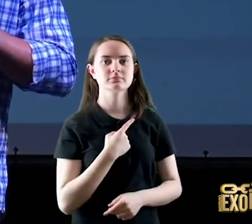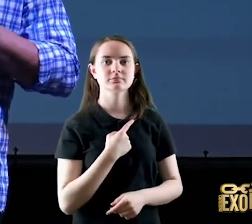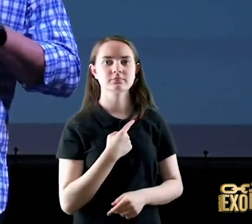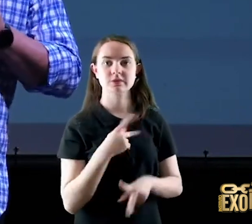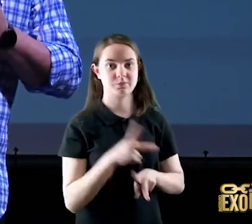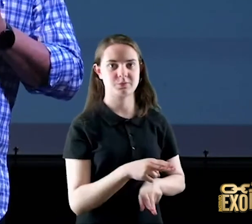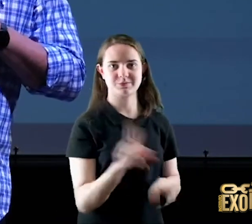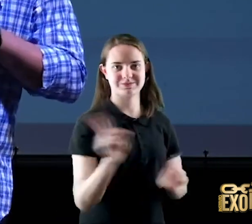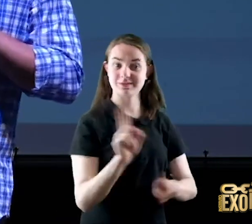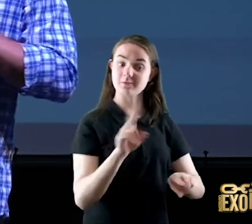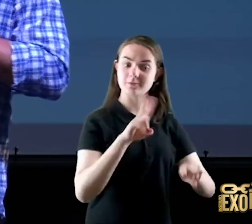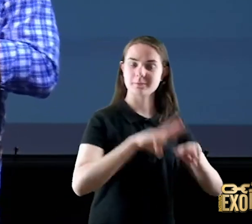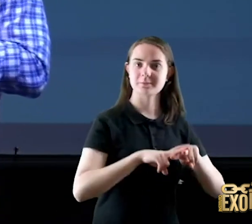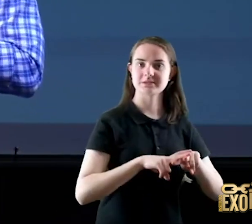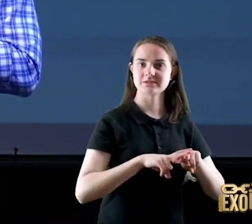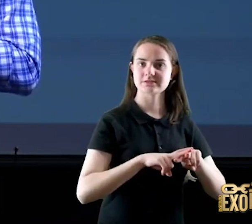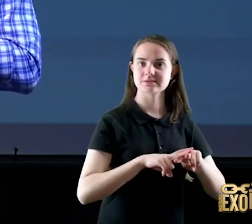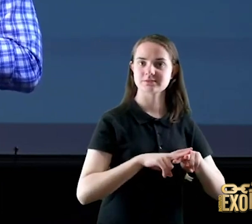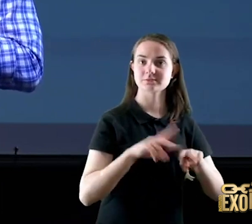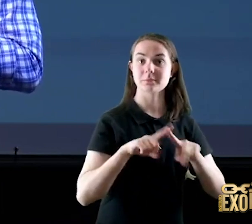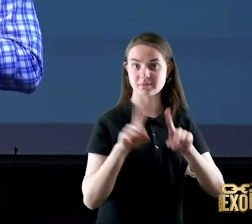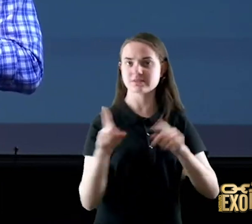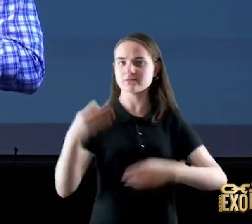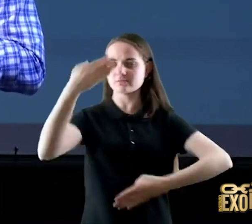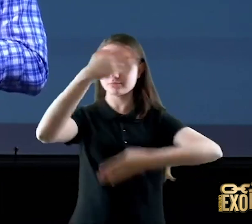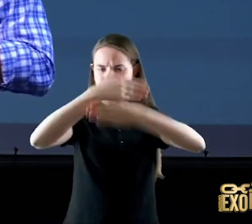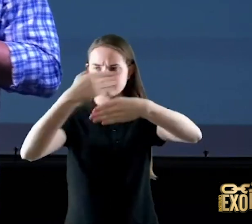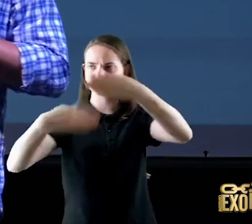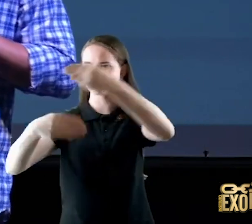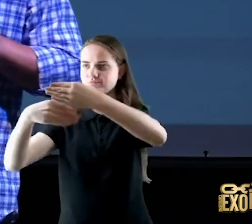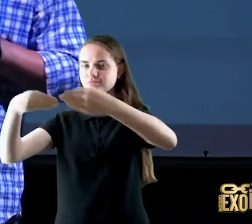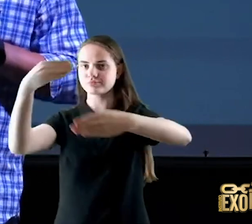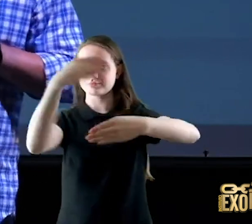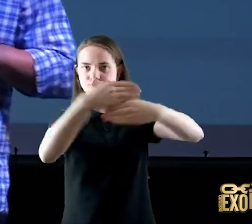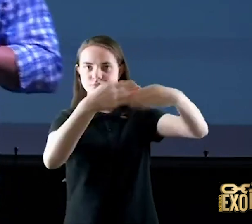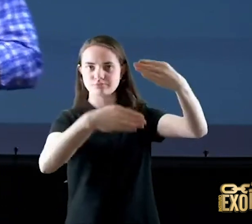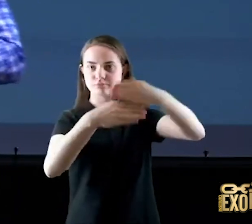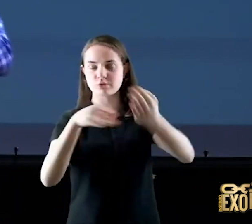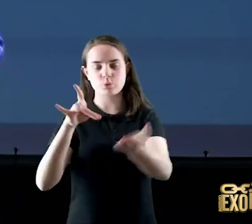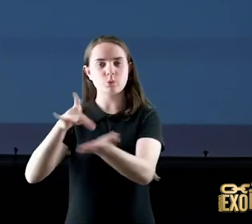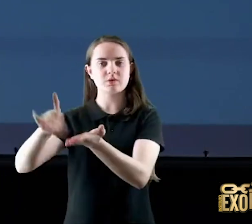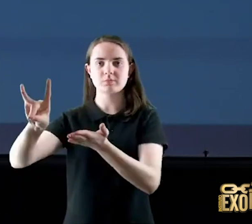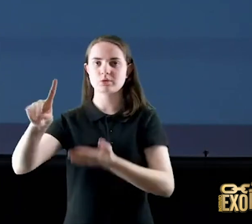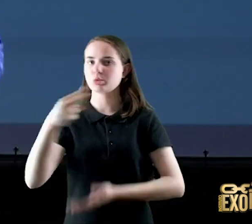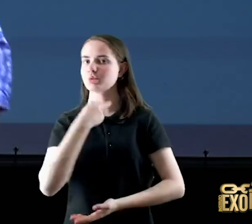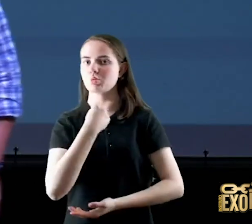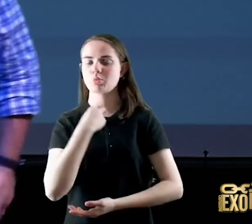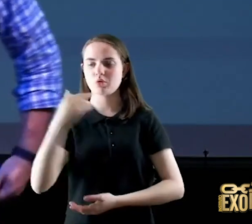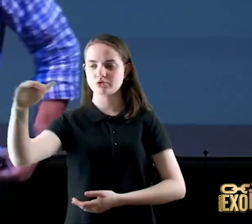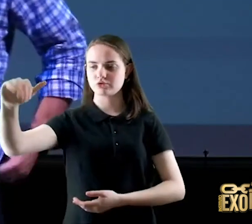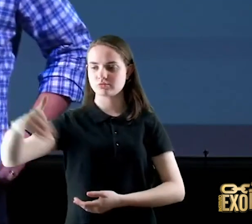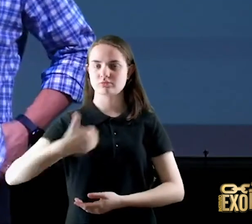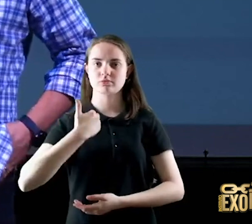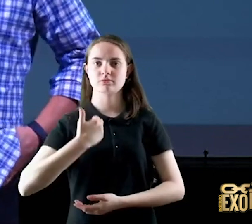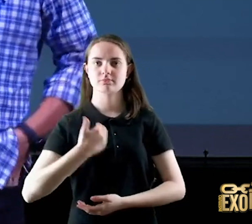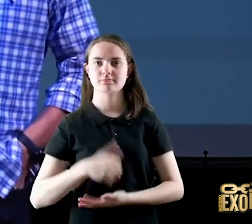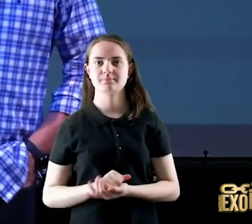mas dentro de uma fortaleza que o inimigo não pode entrar existe um lugar